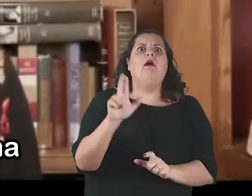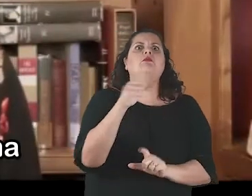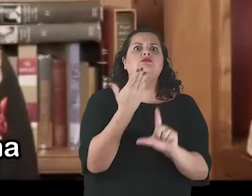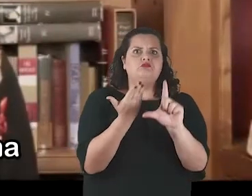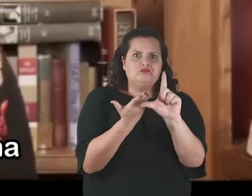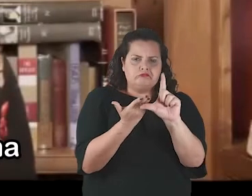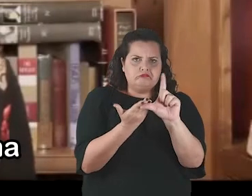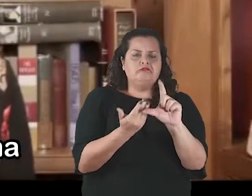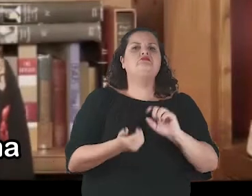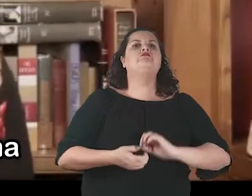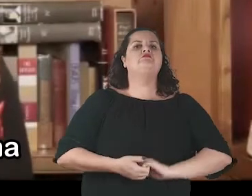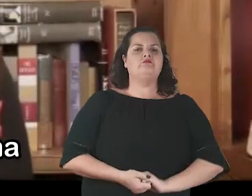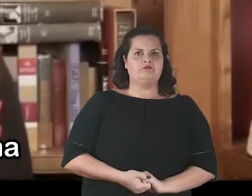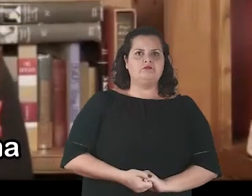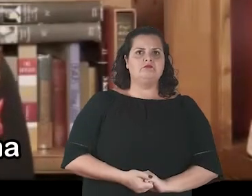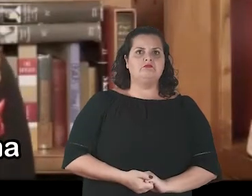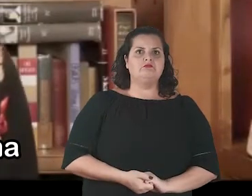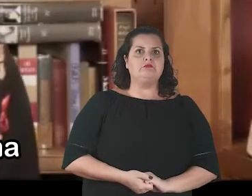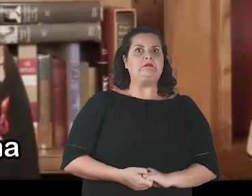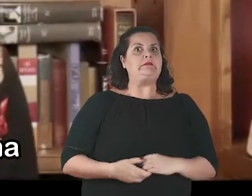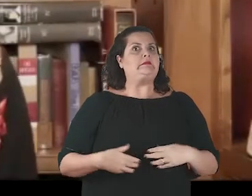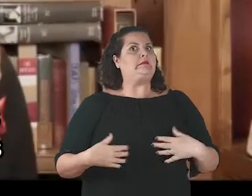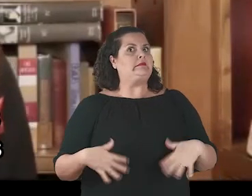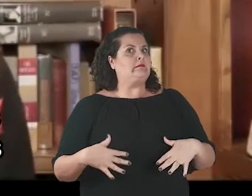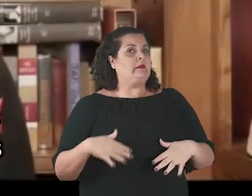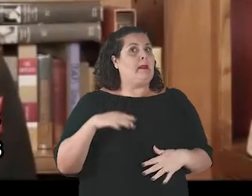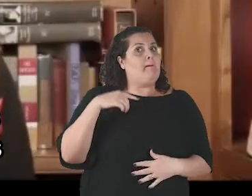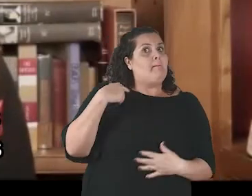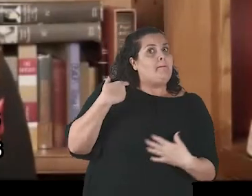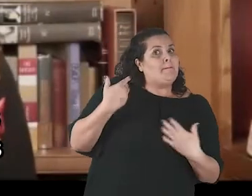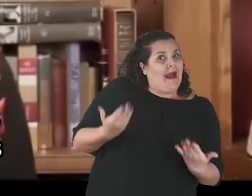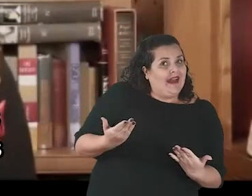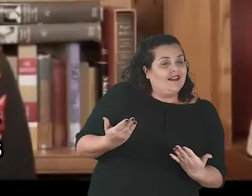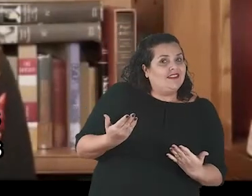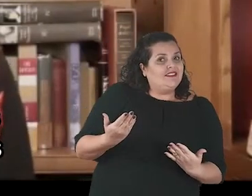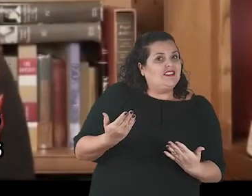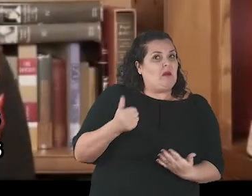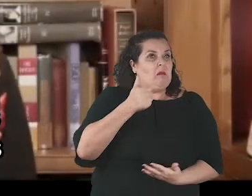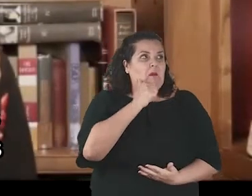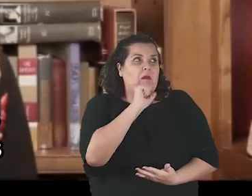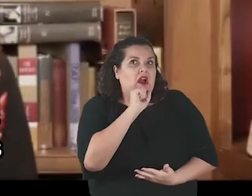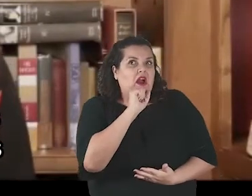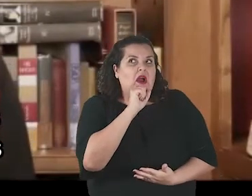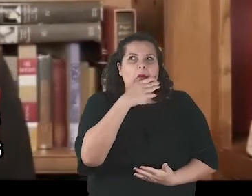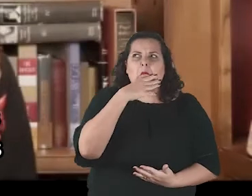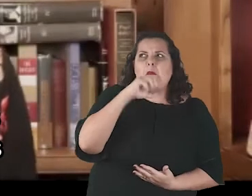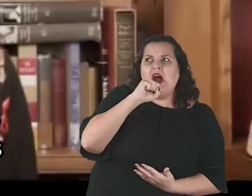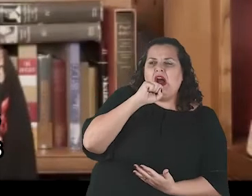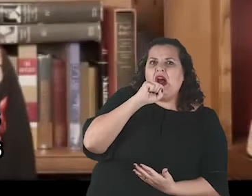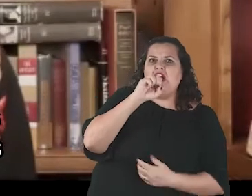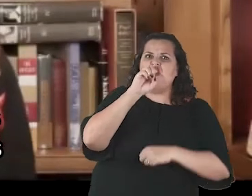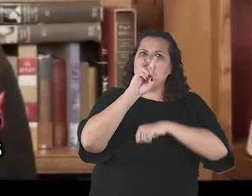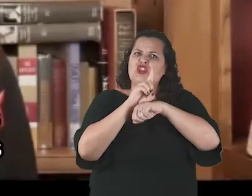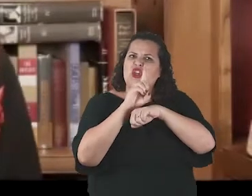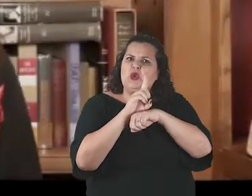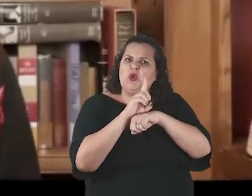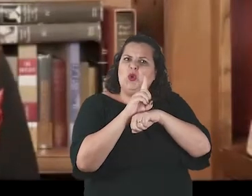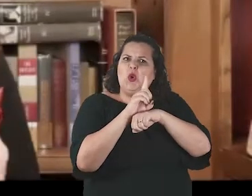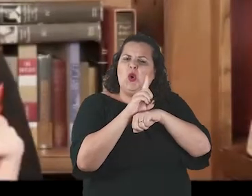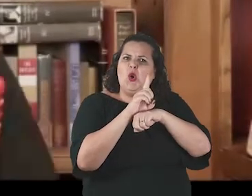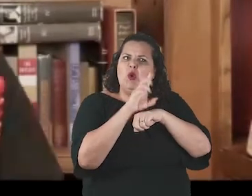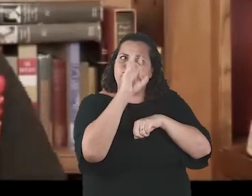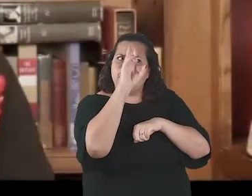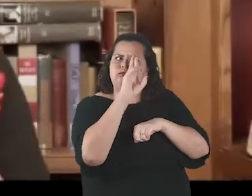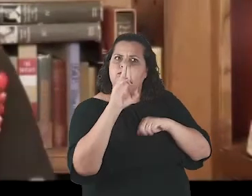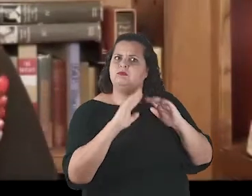É provável que quase nenhuma das mães, pais, professores e administradores escolares